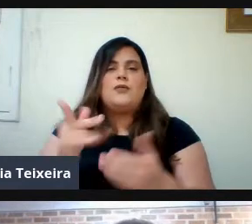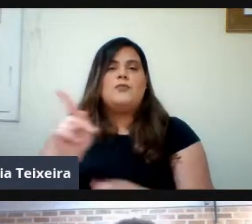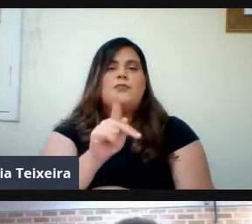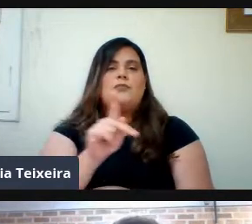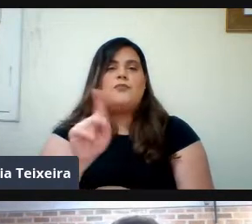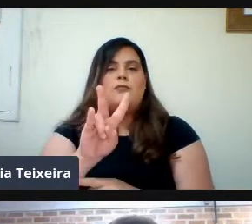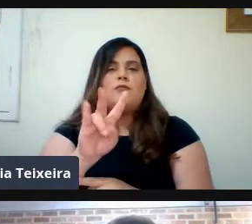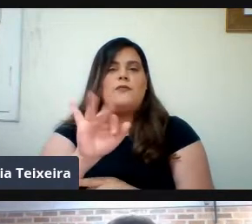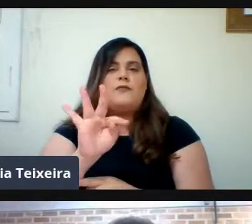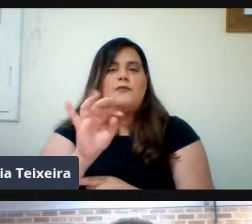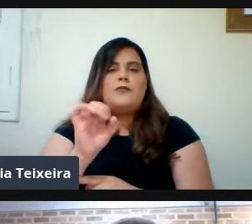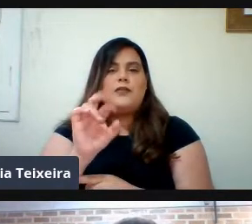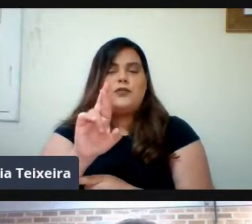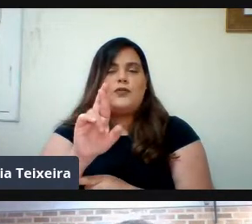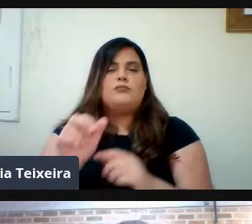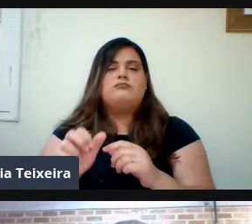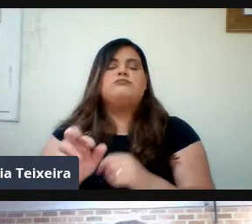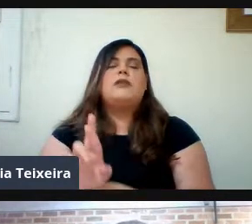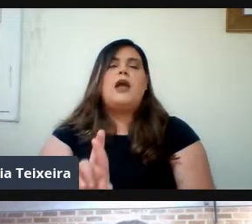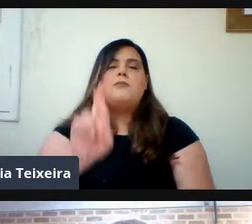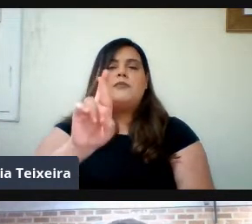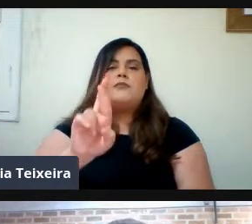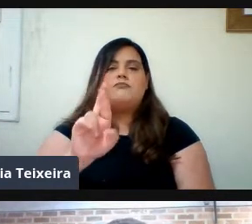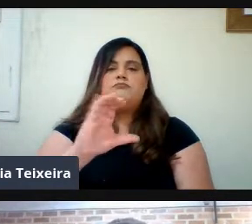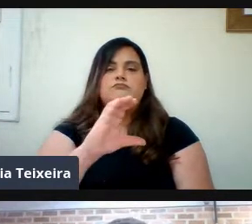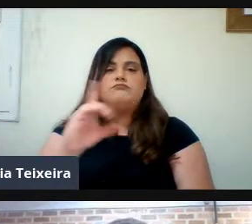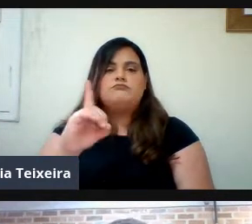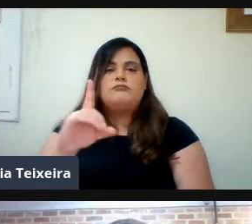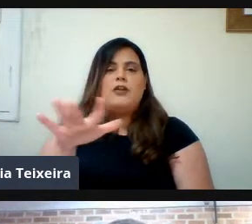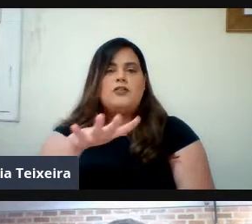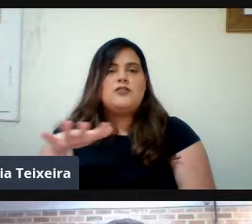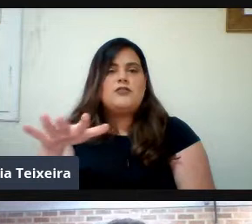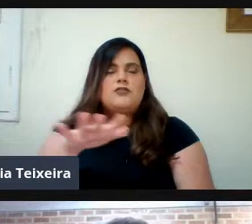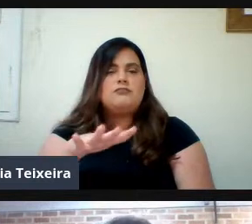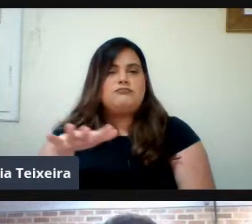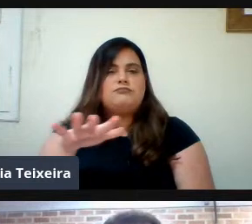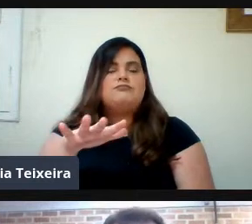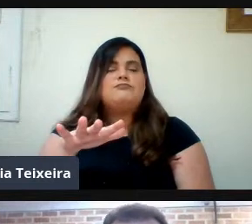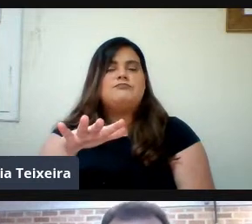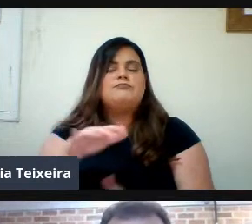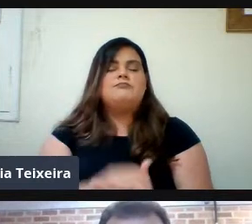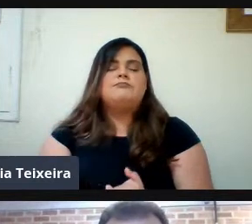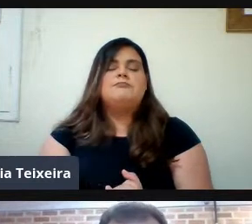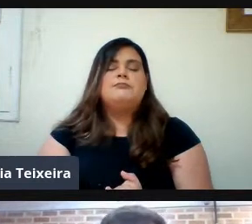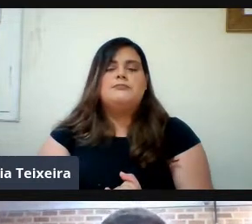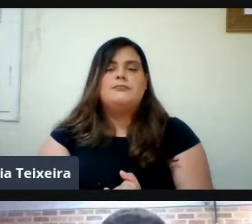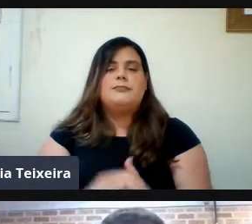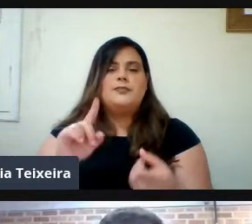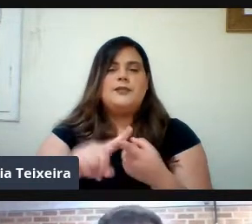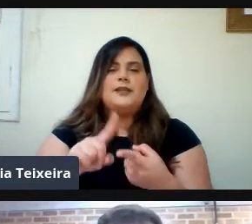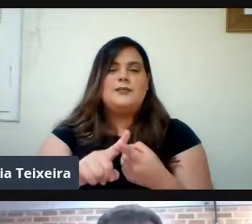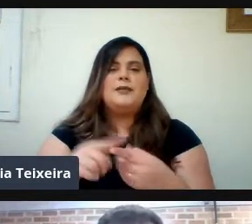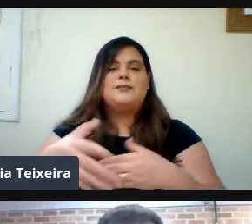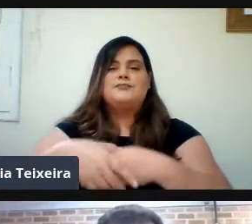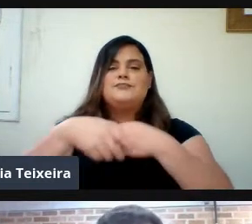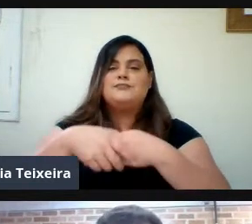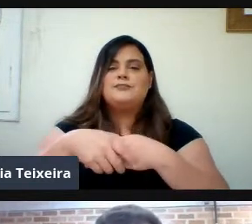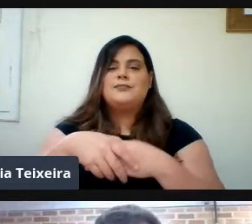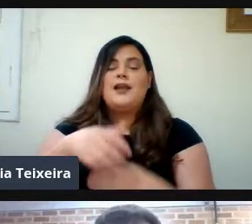Geral E pro reitor De ensino De graduação Saudar A nossa Vicente Paloma